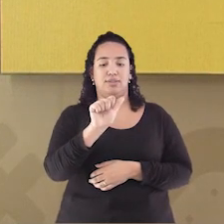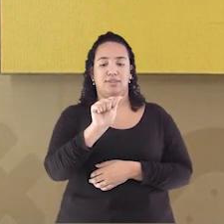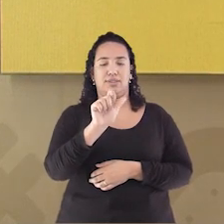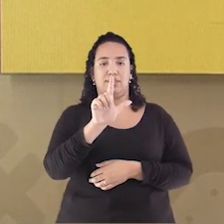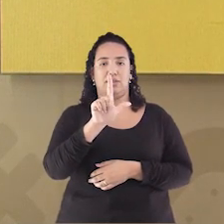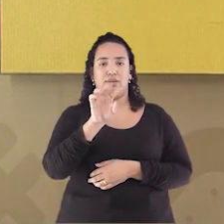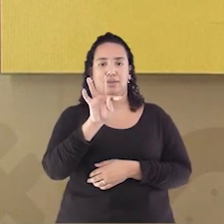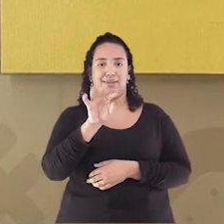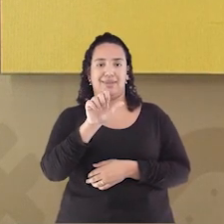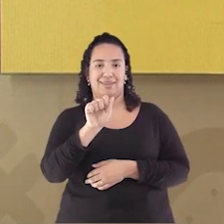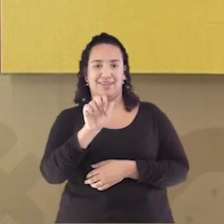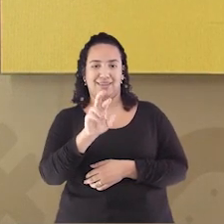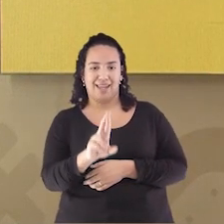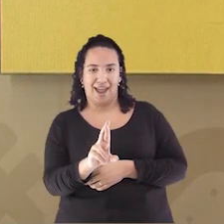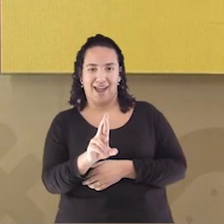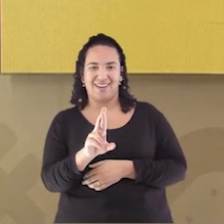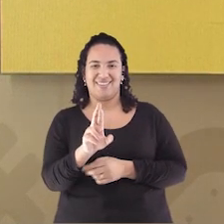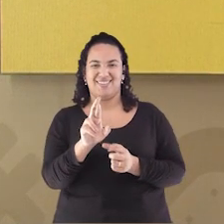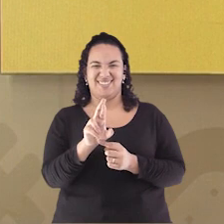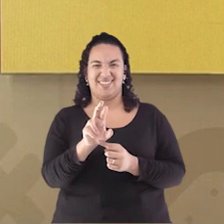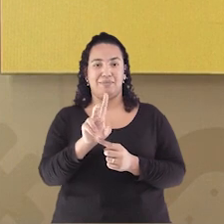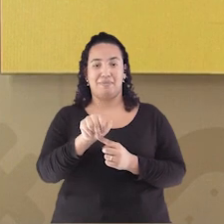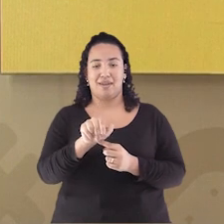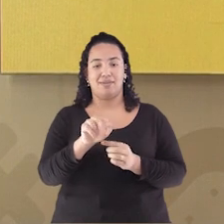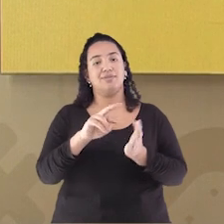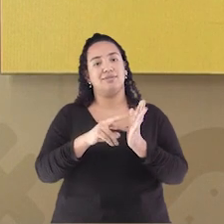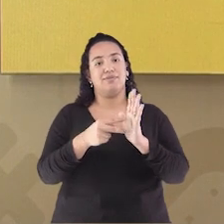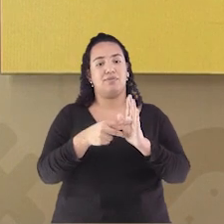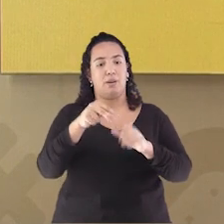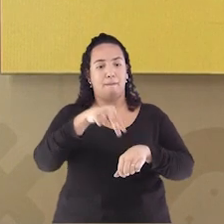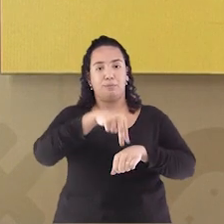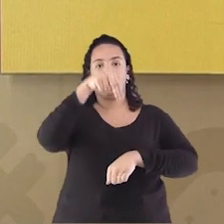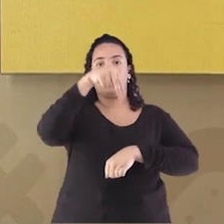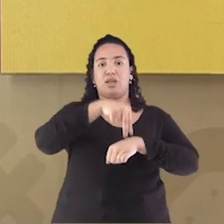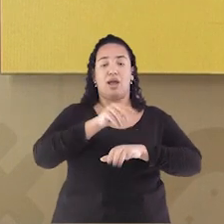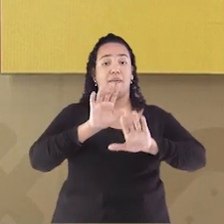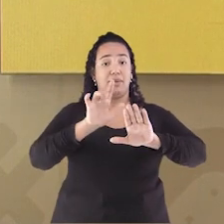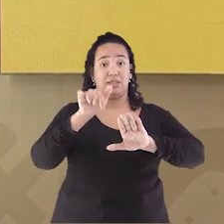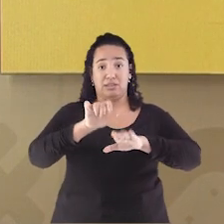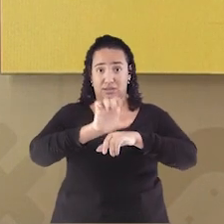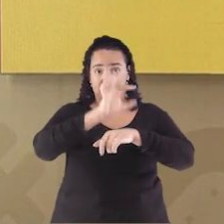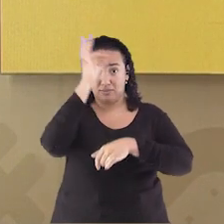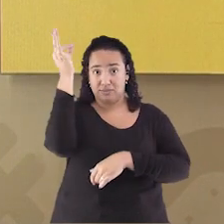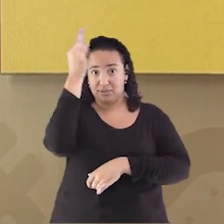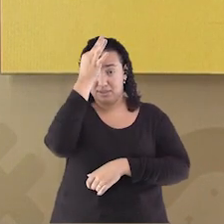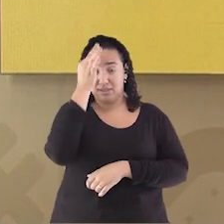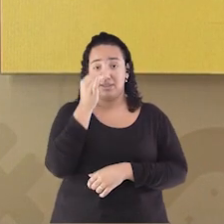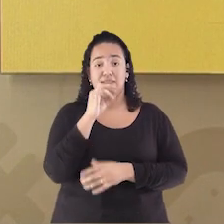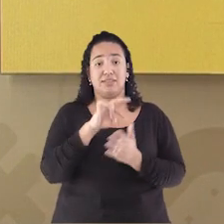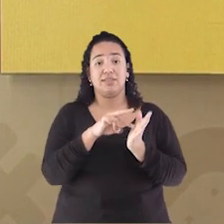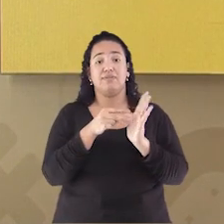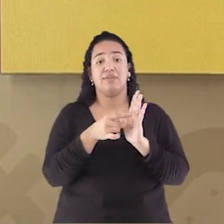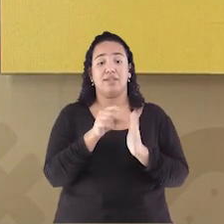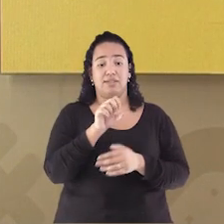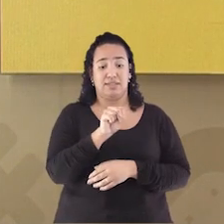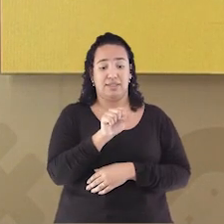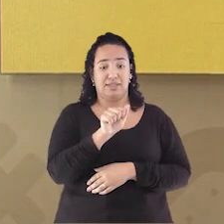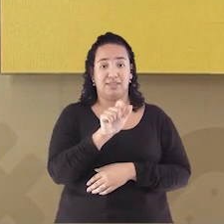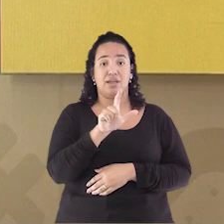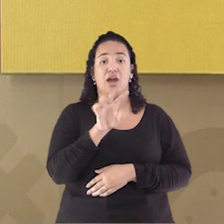Saltar É dar um pulo Mas aqui no estado do Espírito Santo Saltar do ônibus